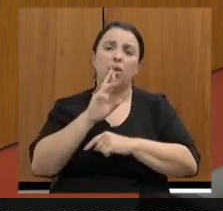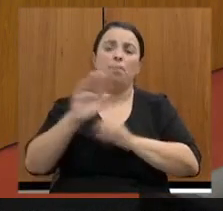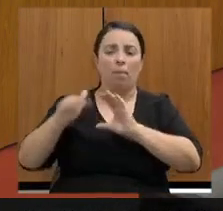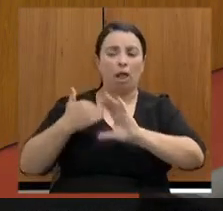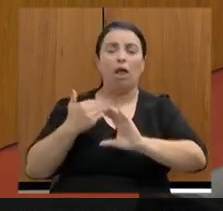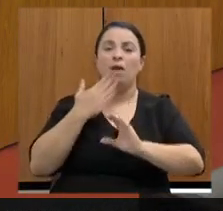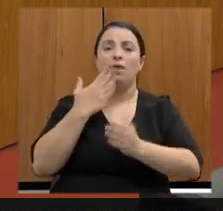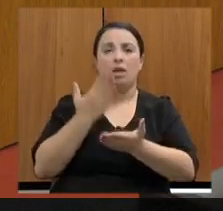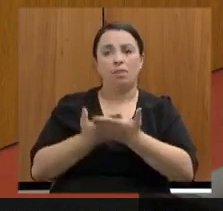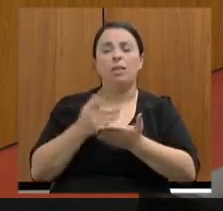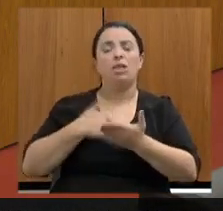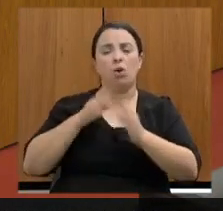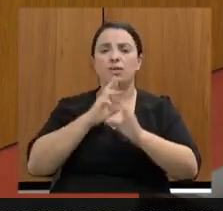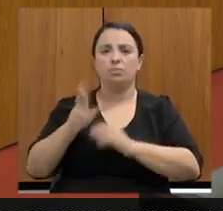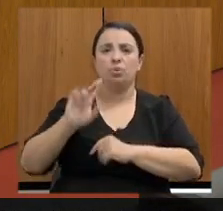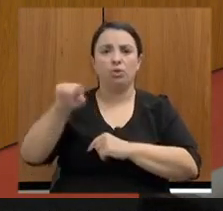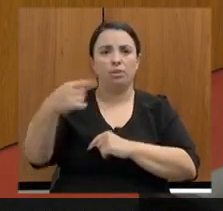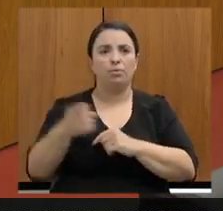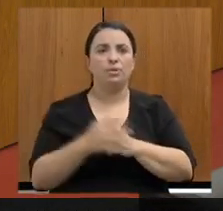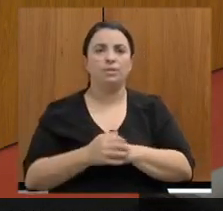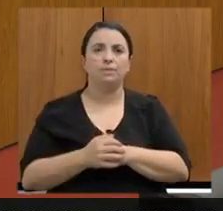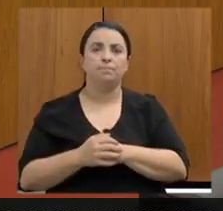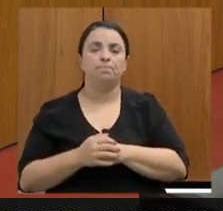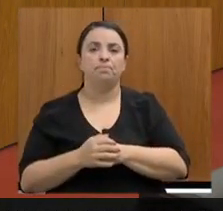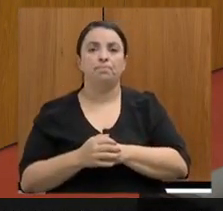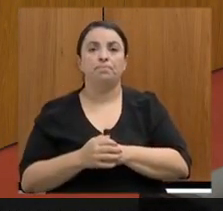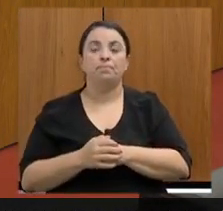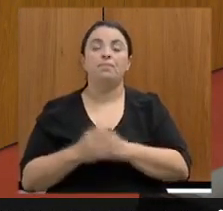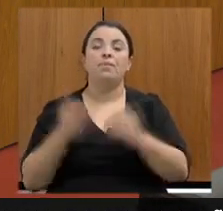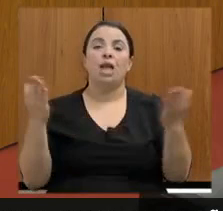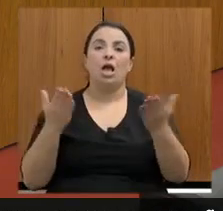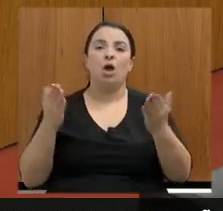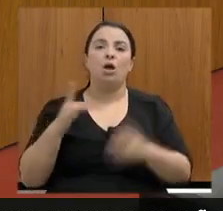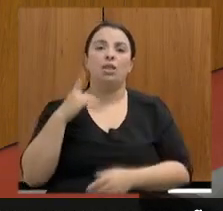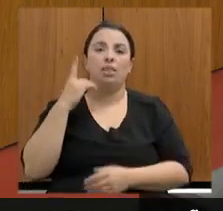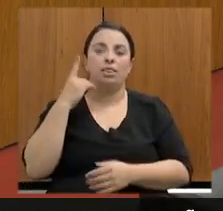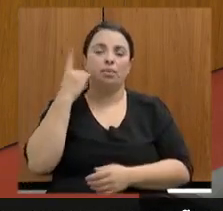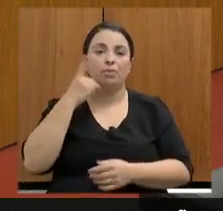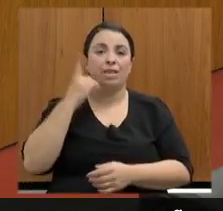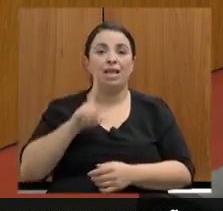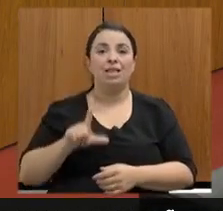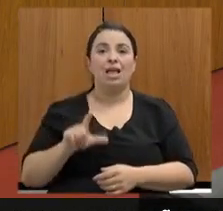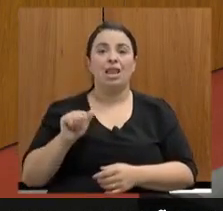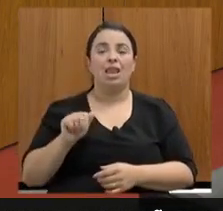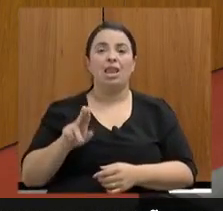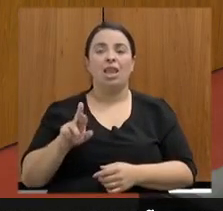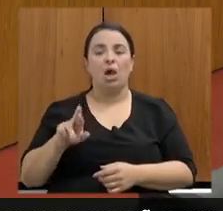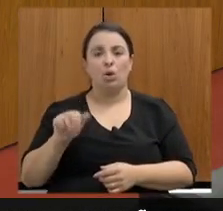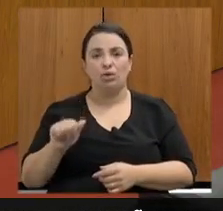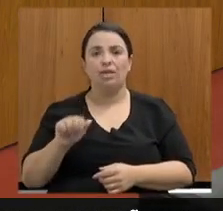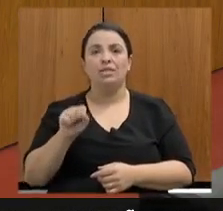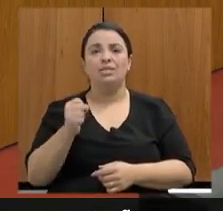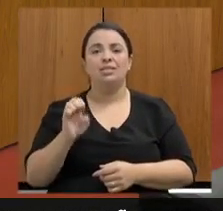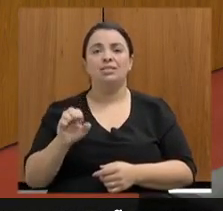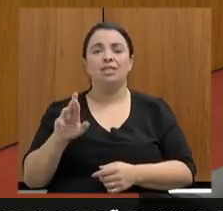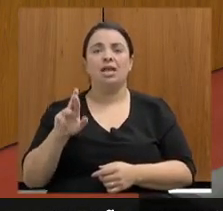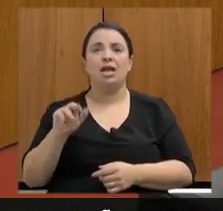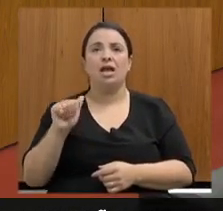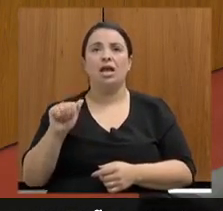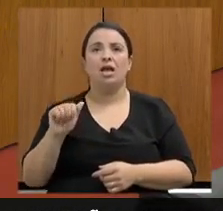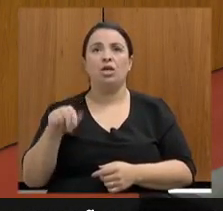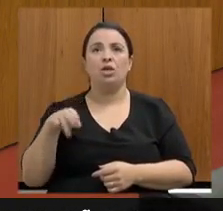Com a palavra para as suas considerações, deputada Laura Serrano. A dinâmica dos colegas parlamentares está ali,